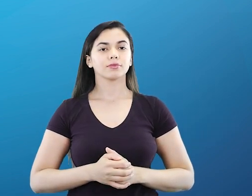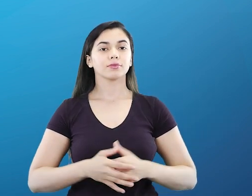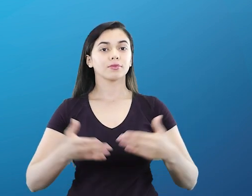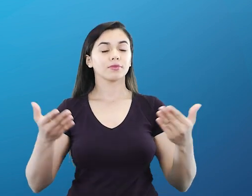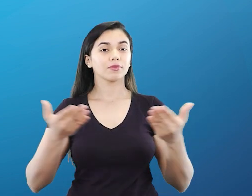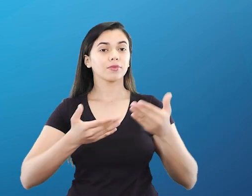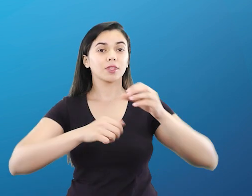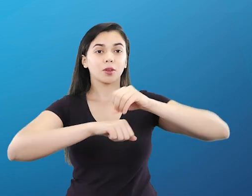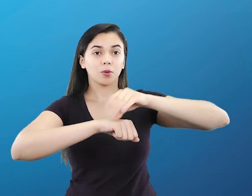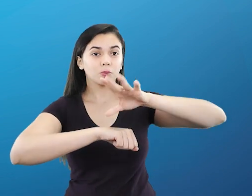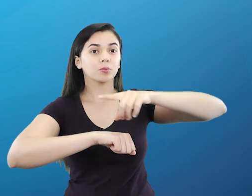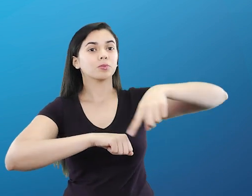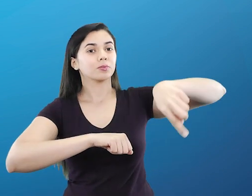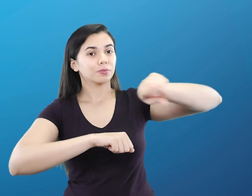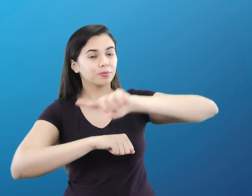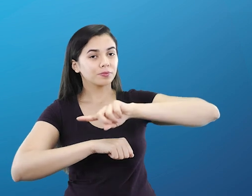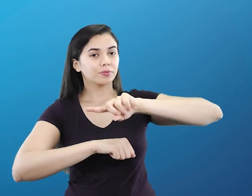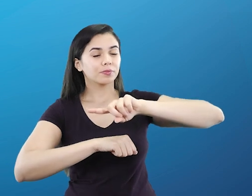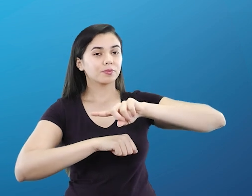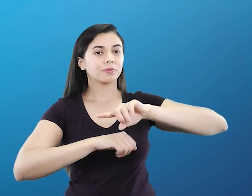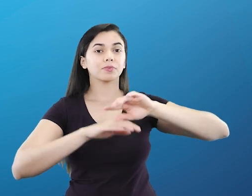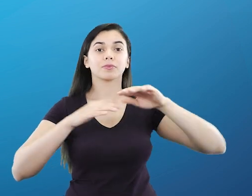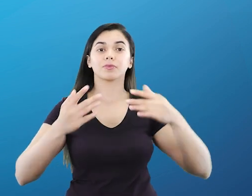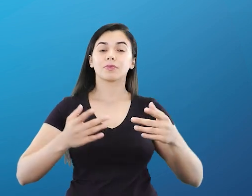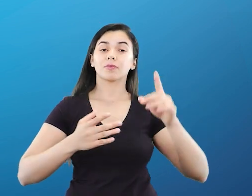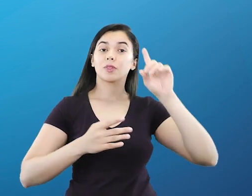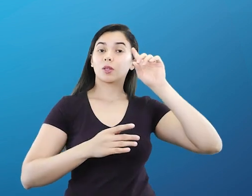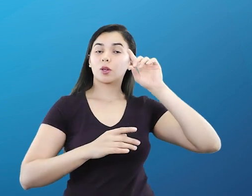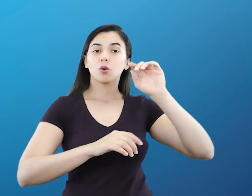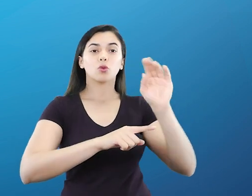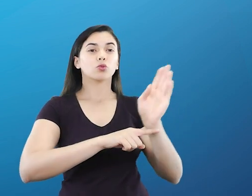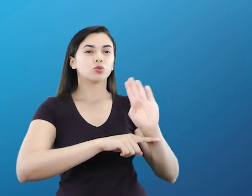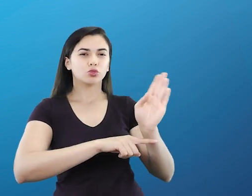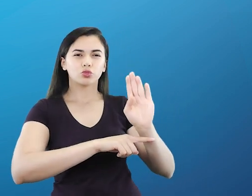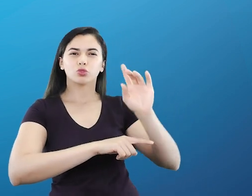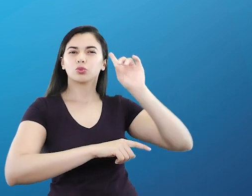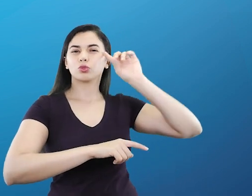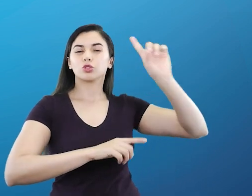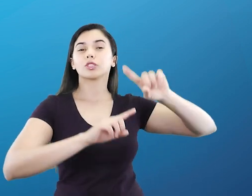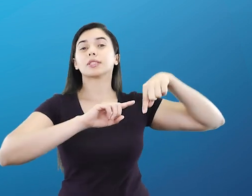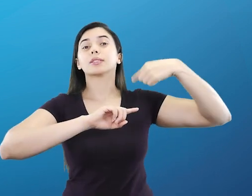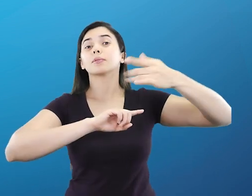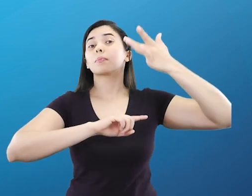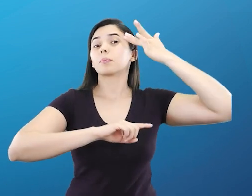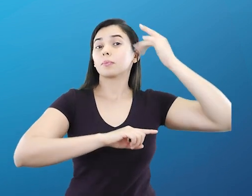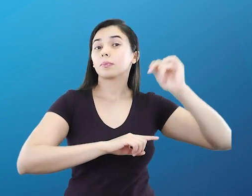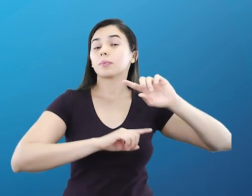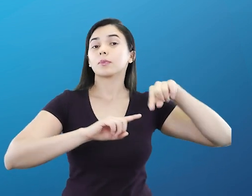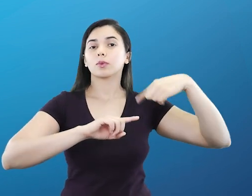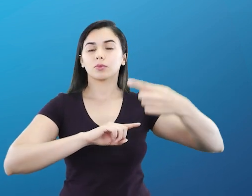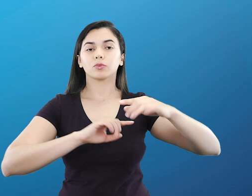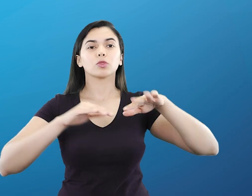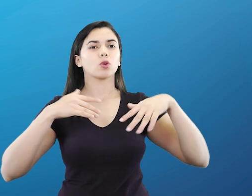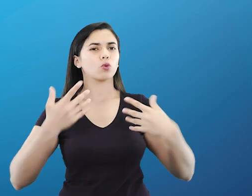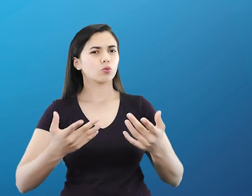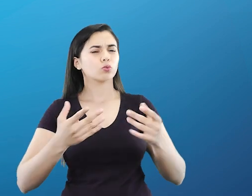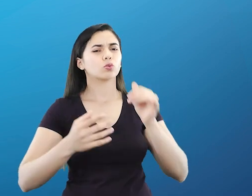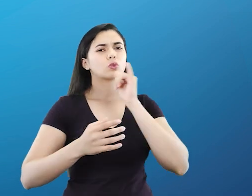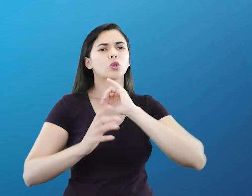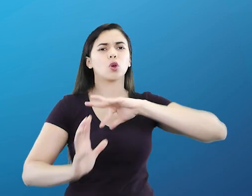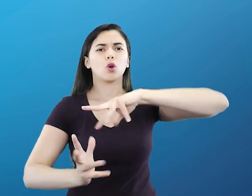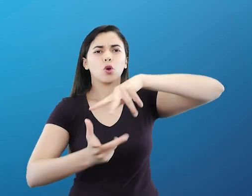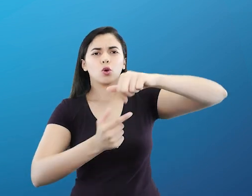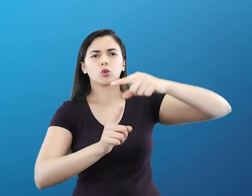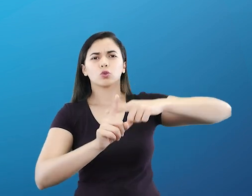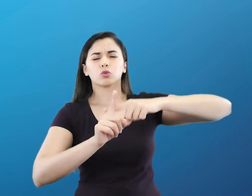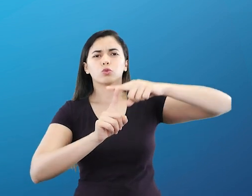Agora eu tenho uma dica para você. O dia depois de amanhã. Quando o aquecimento global desencadeia o início de uma nova era